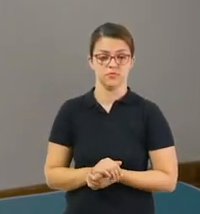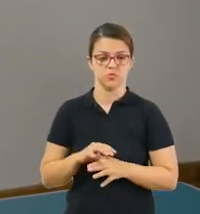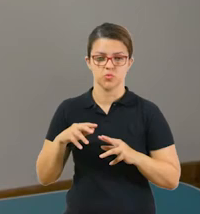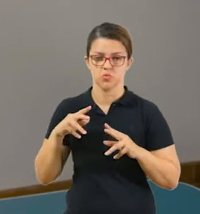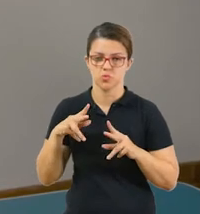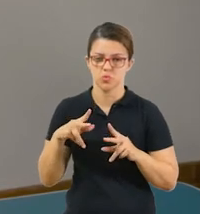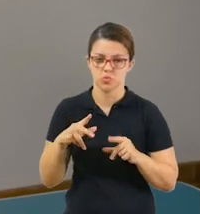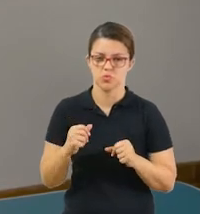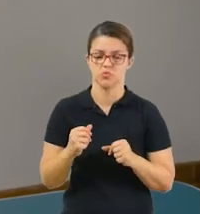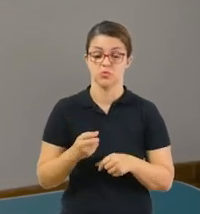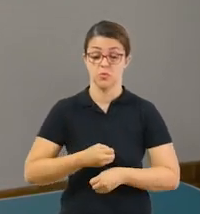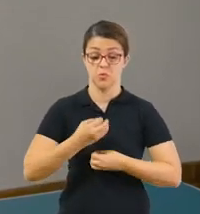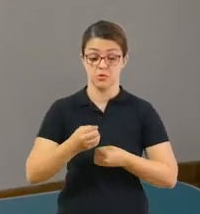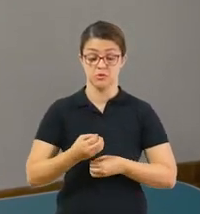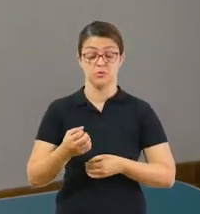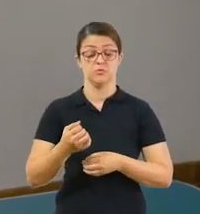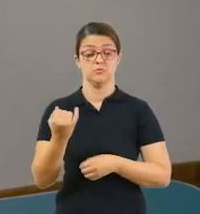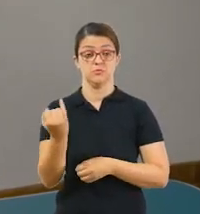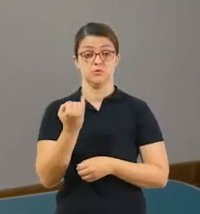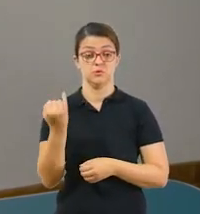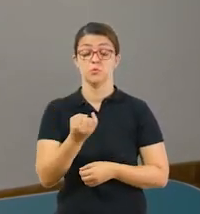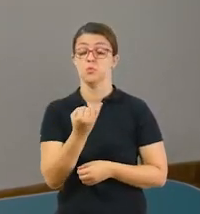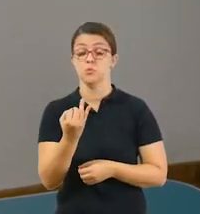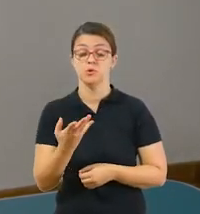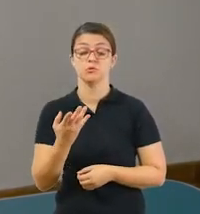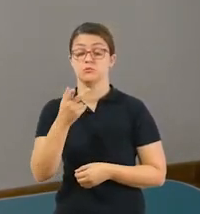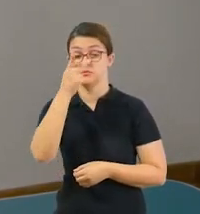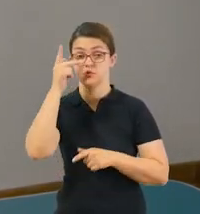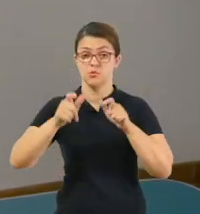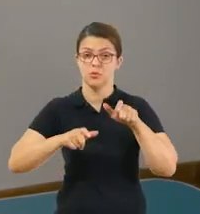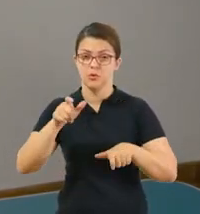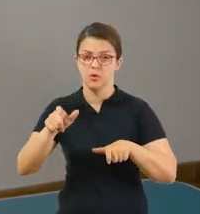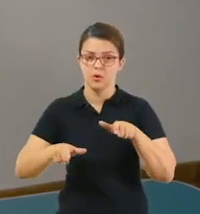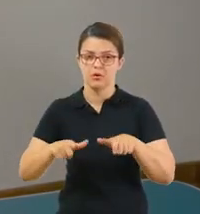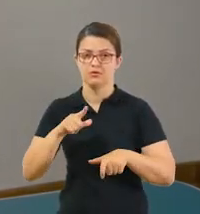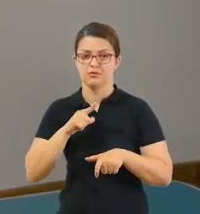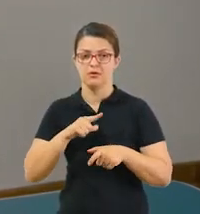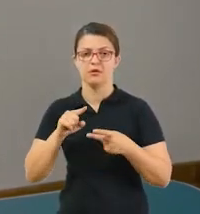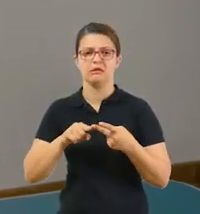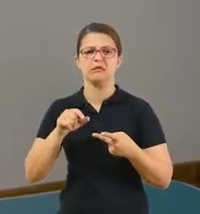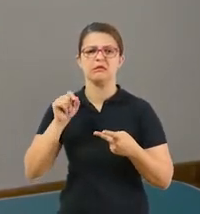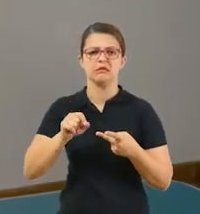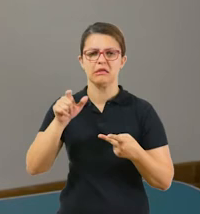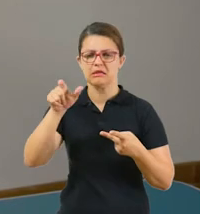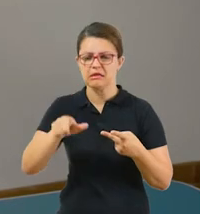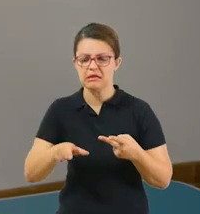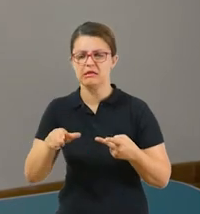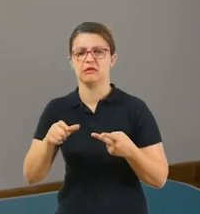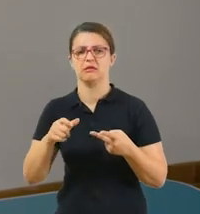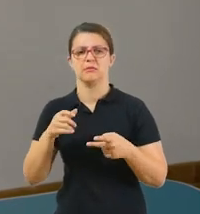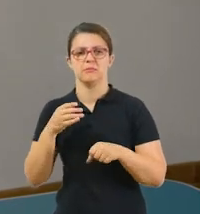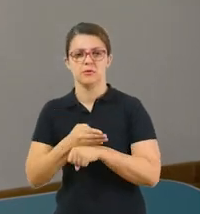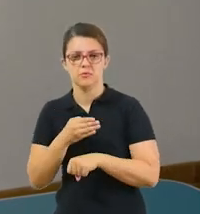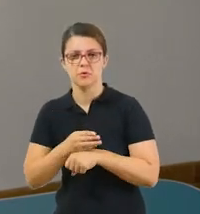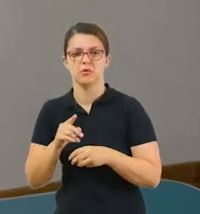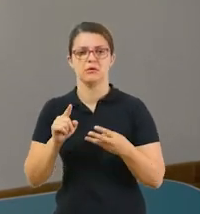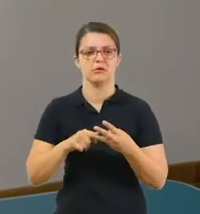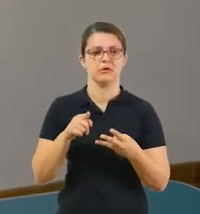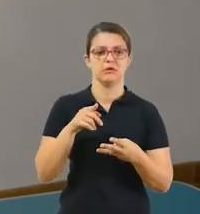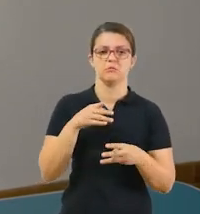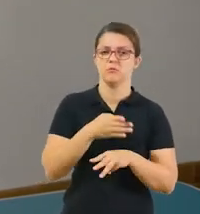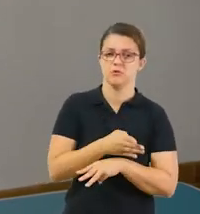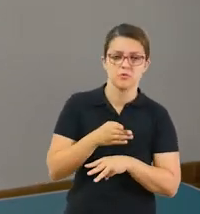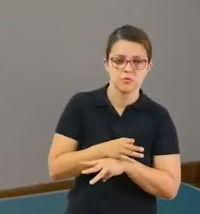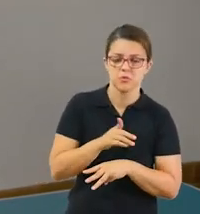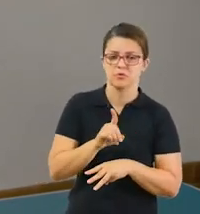as informações que forem importantes. a quantidade de jogadores, quem estava jogando, quem não estava, quem participou,